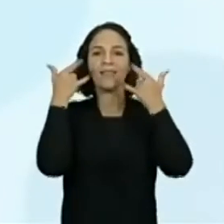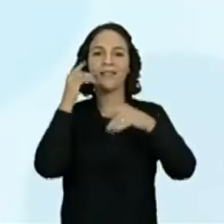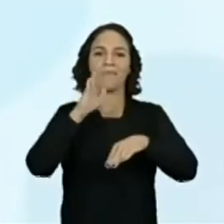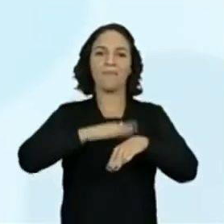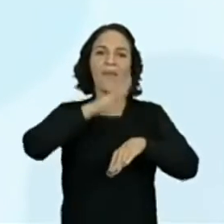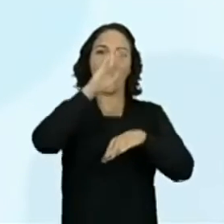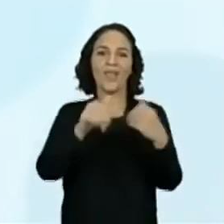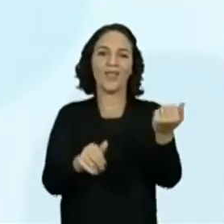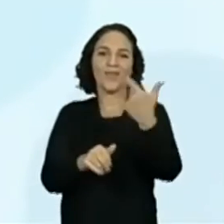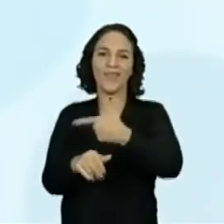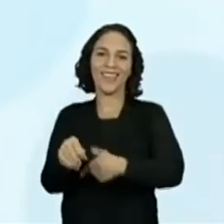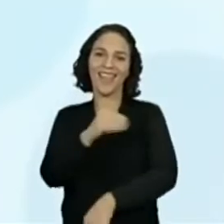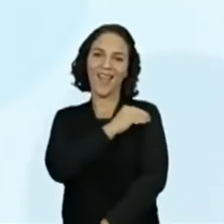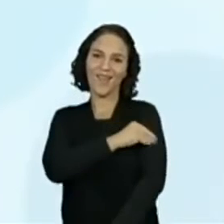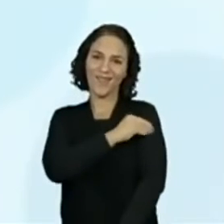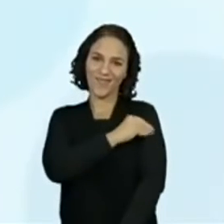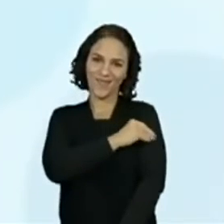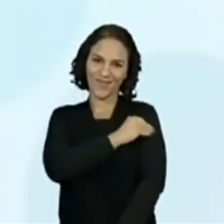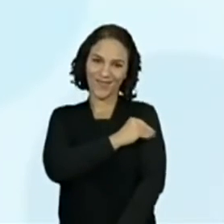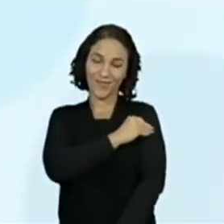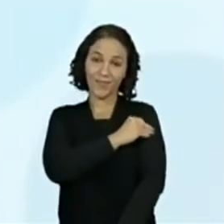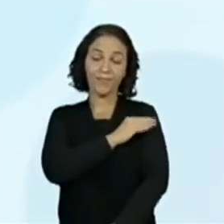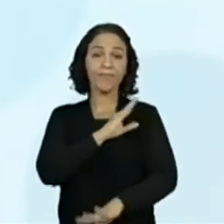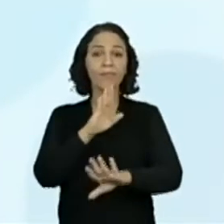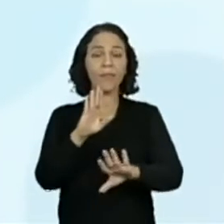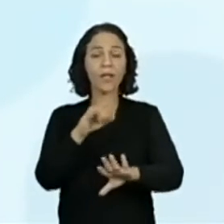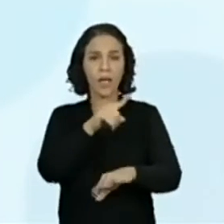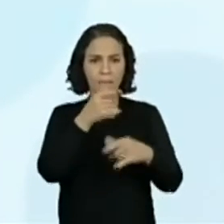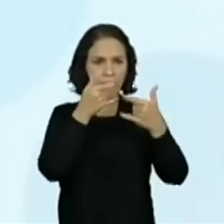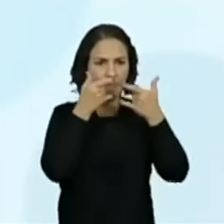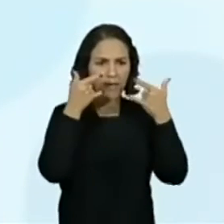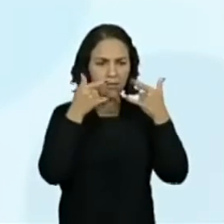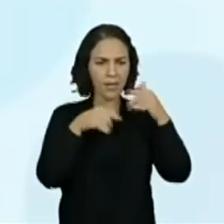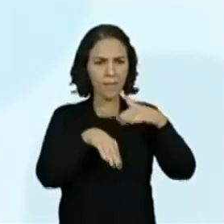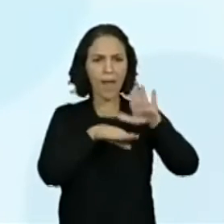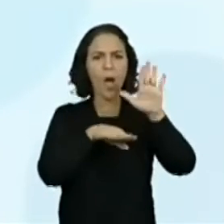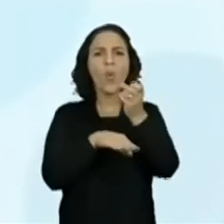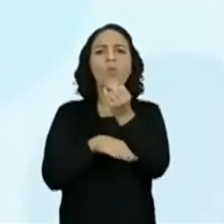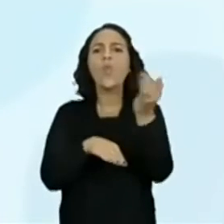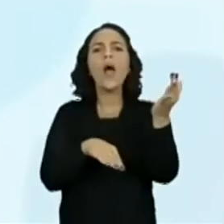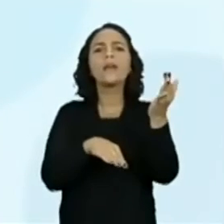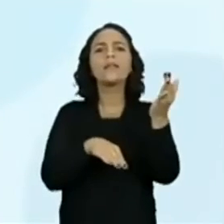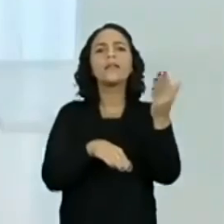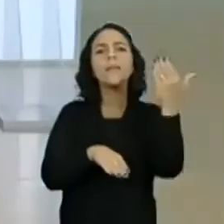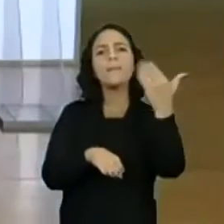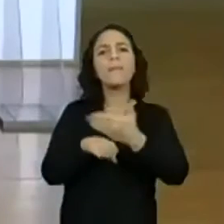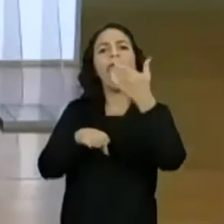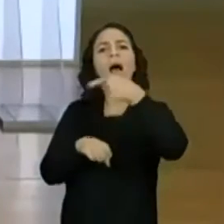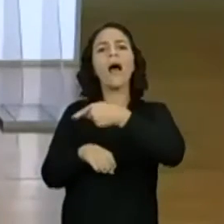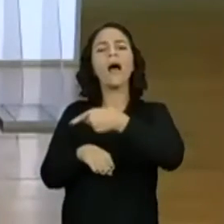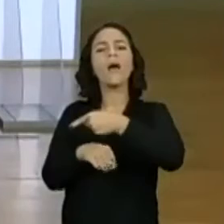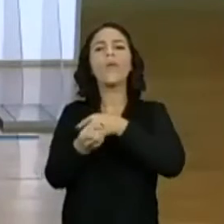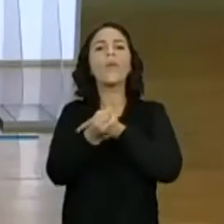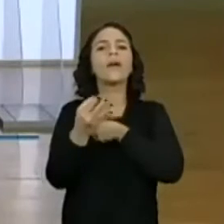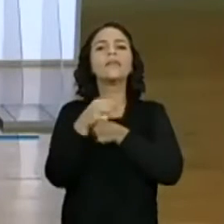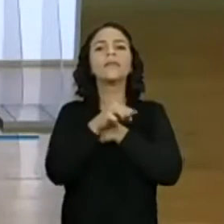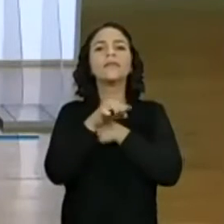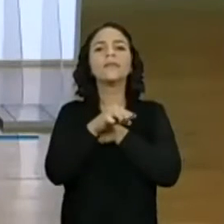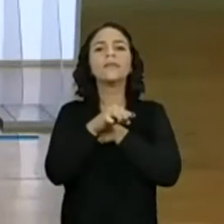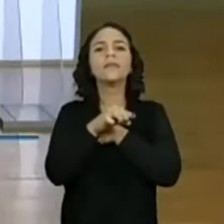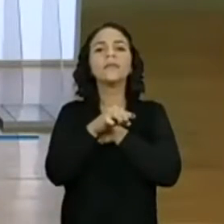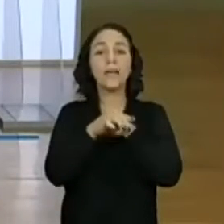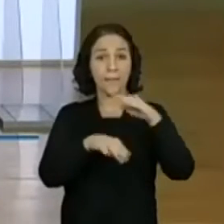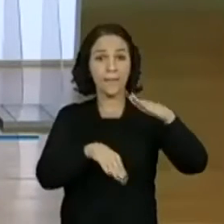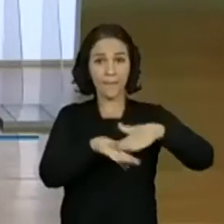Mascaras. Muito bem. E quantas a mais? Quem lembra? Olha, se uma tinha dez e outra